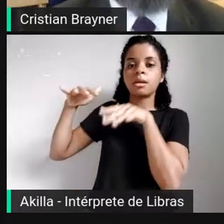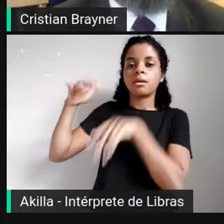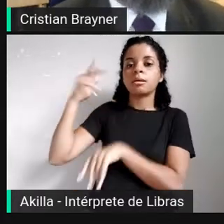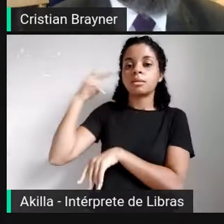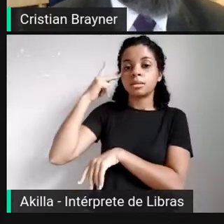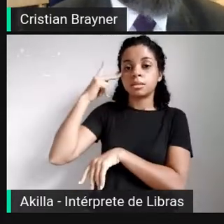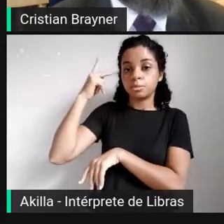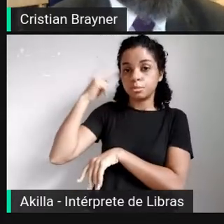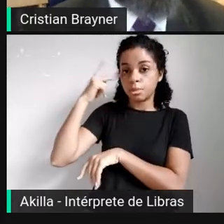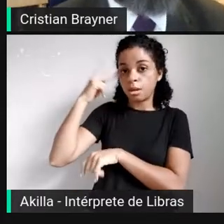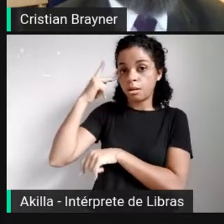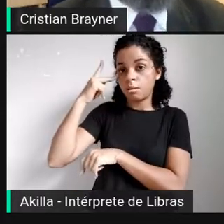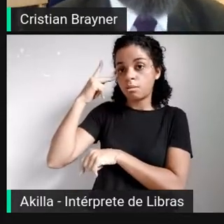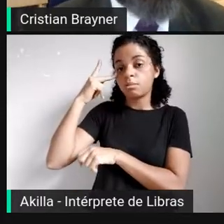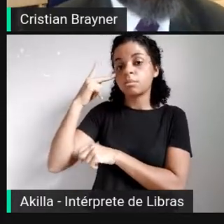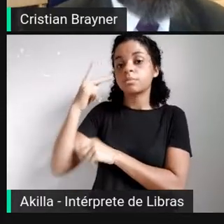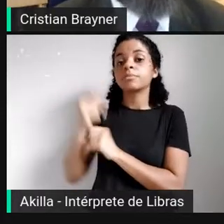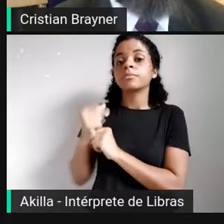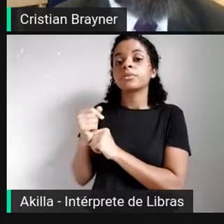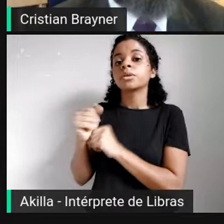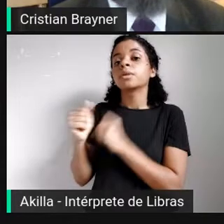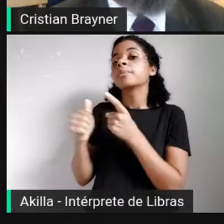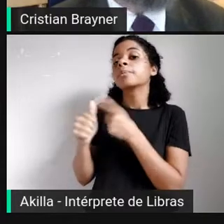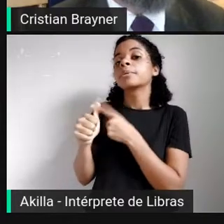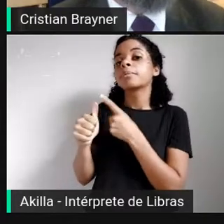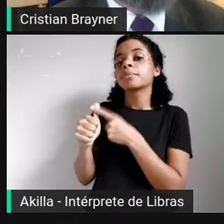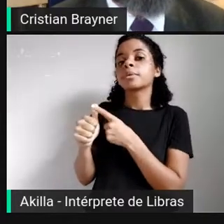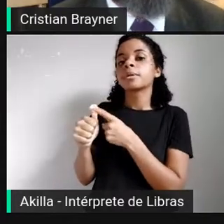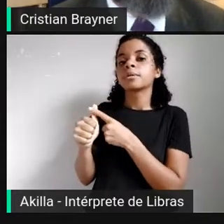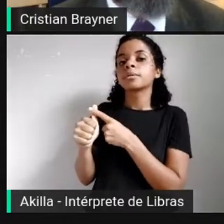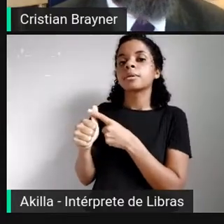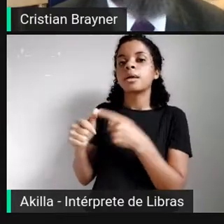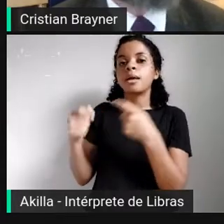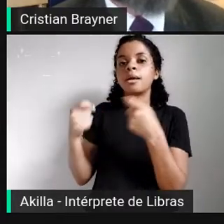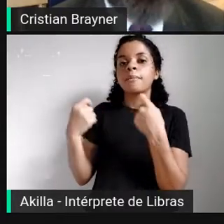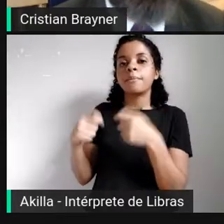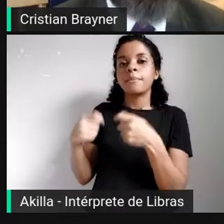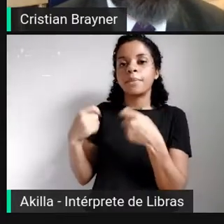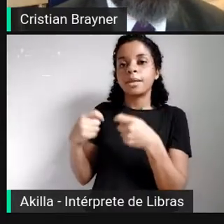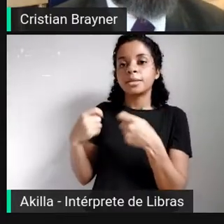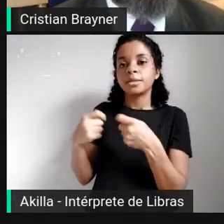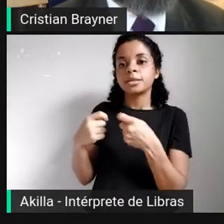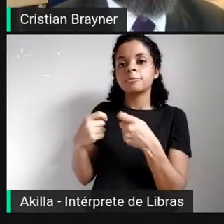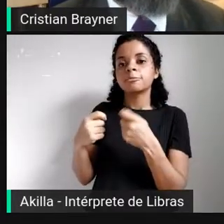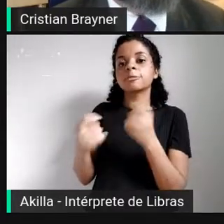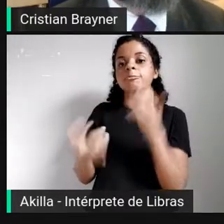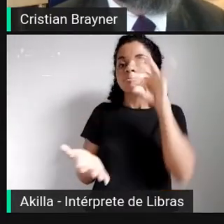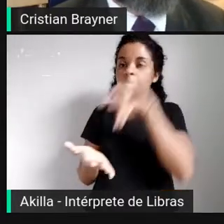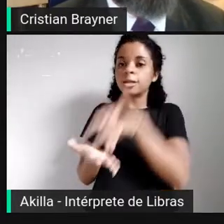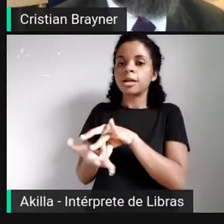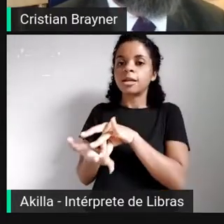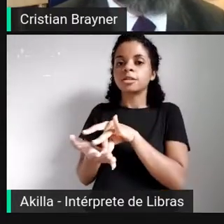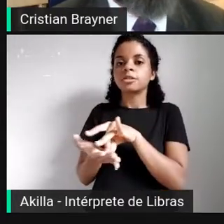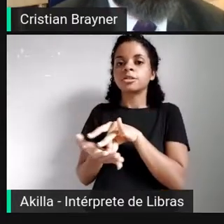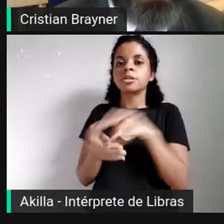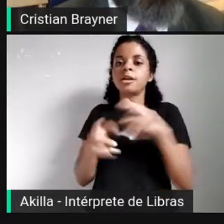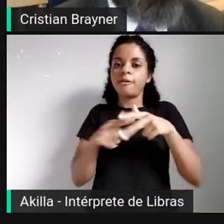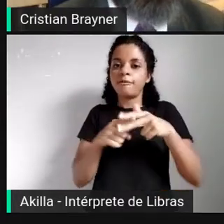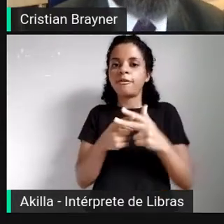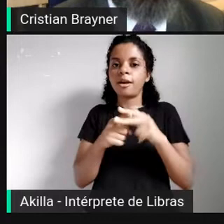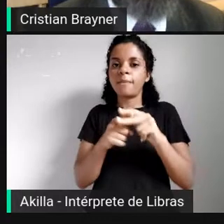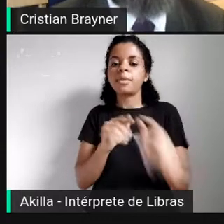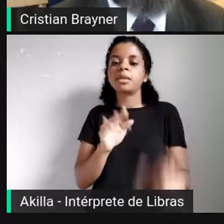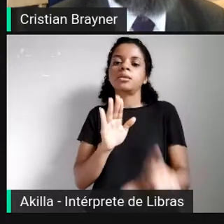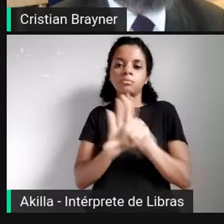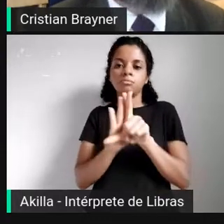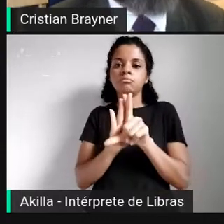parlamentos, é que, primeiro, nós precisamos garantir a regulamentação da ferramenta, se, de fato, ela é importante.